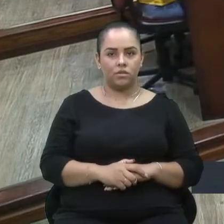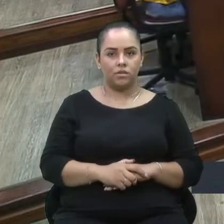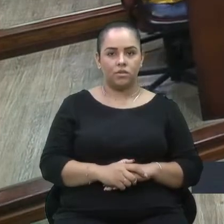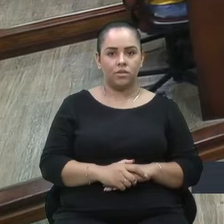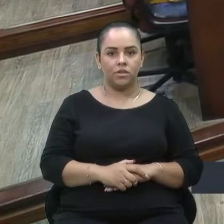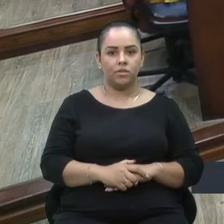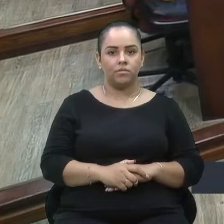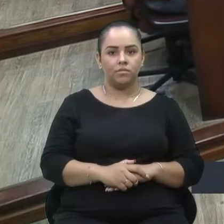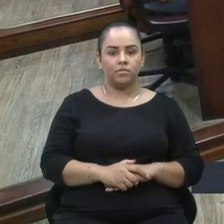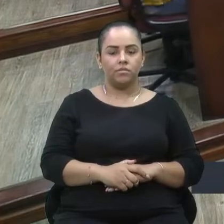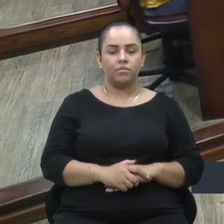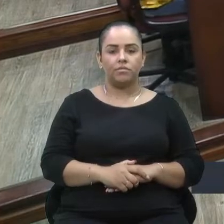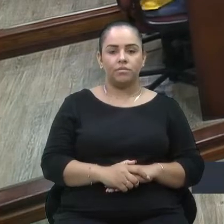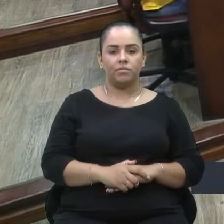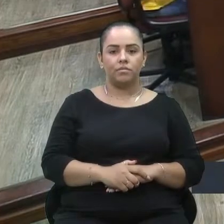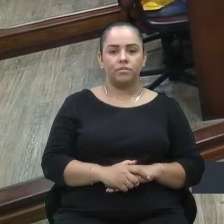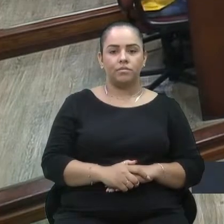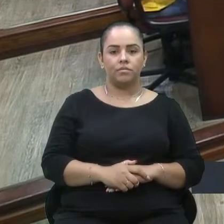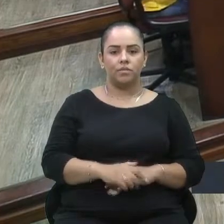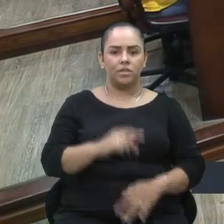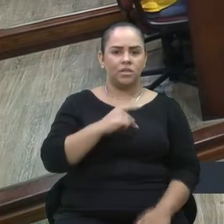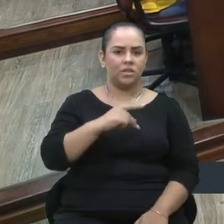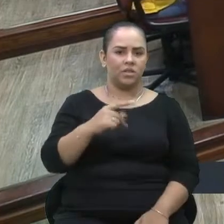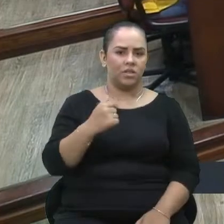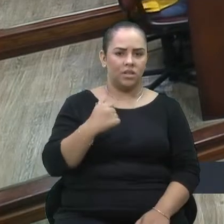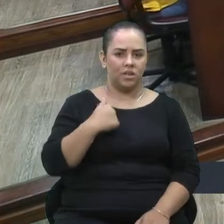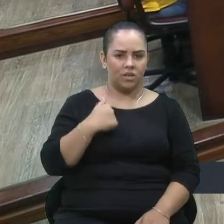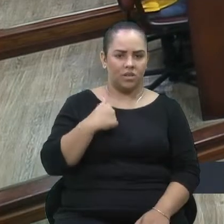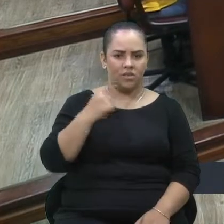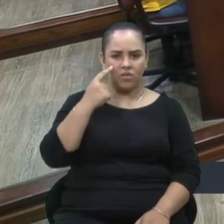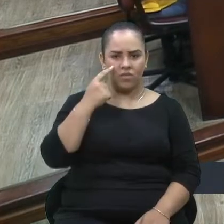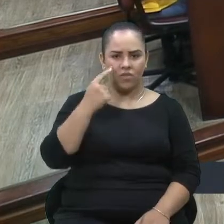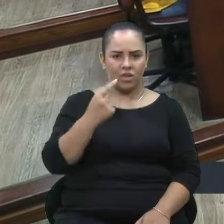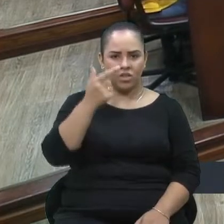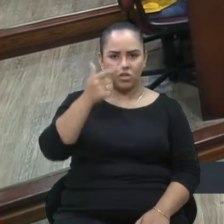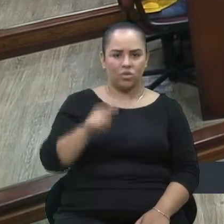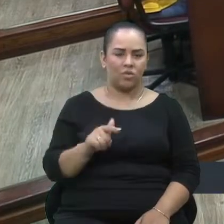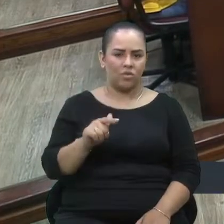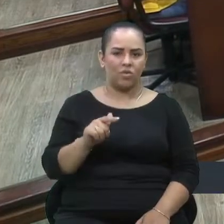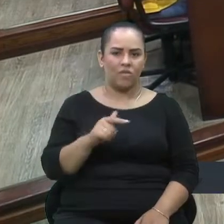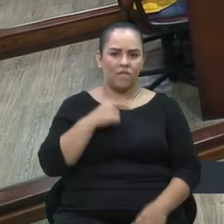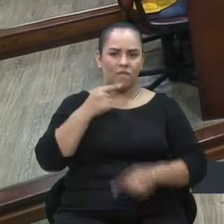Senhora Presidente, eu vejo novamente aqui o discurso fácil.